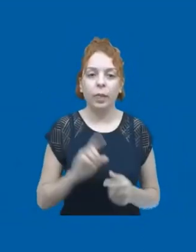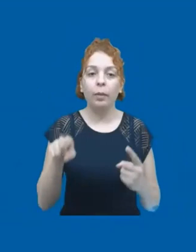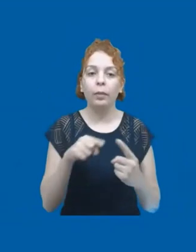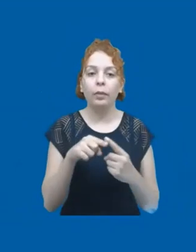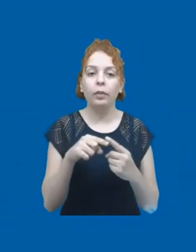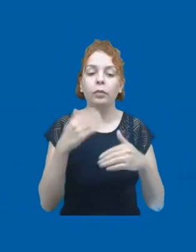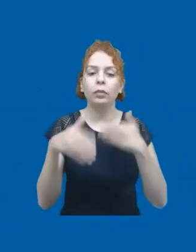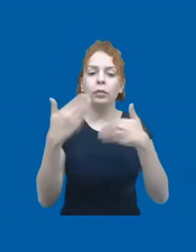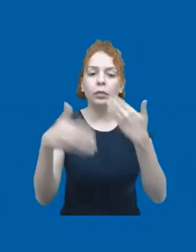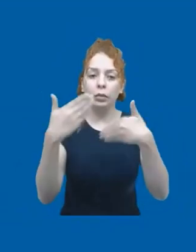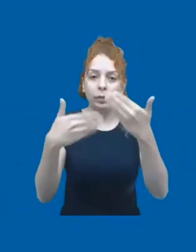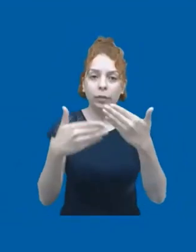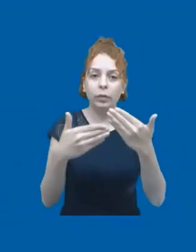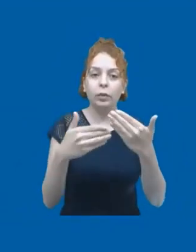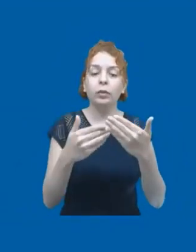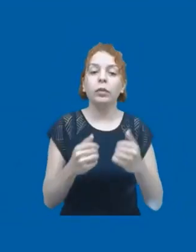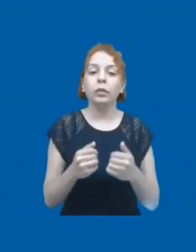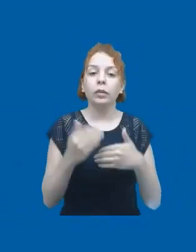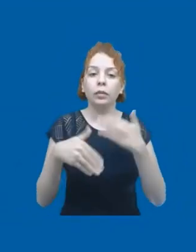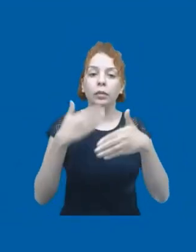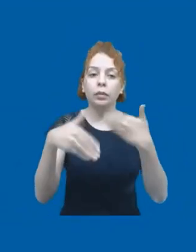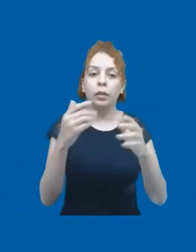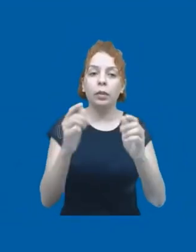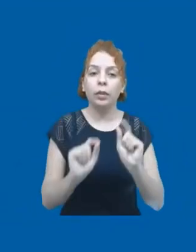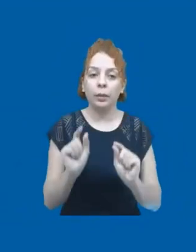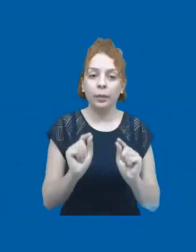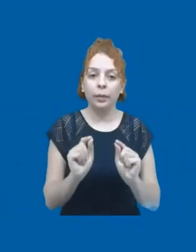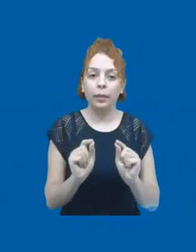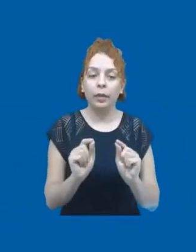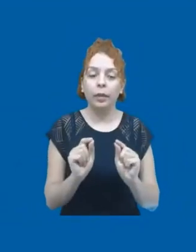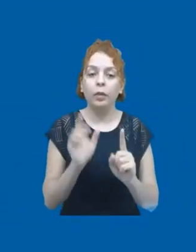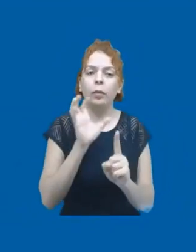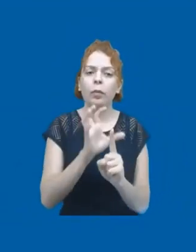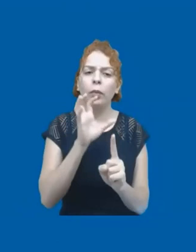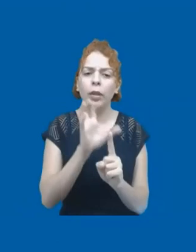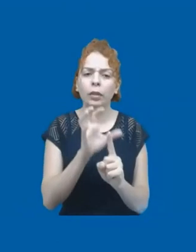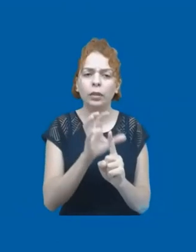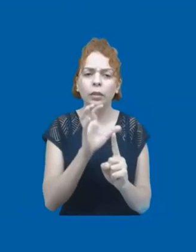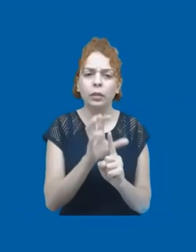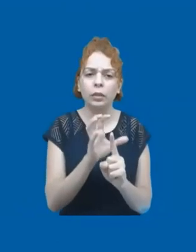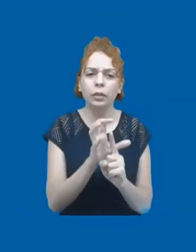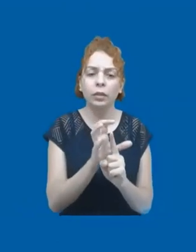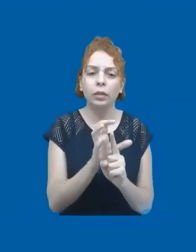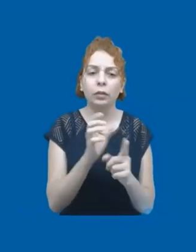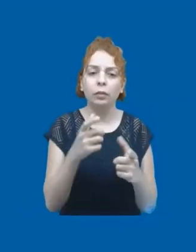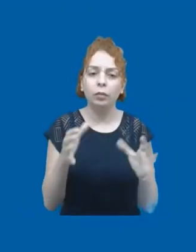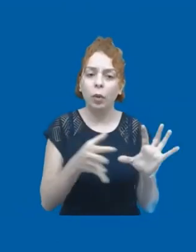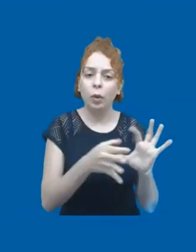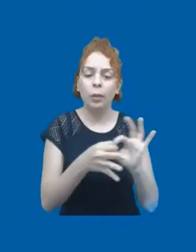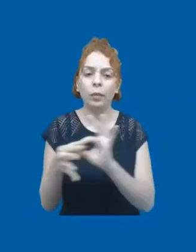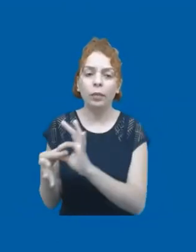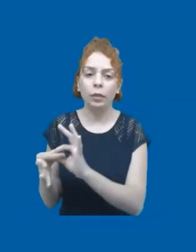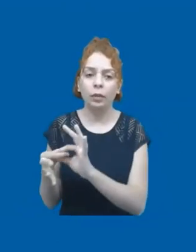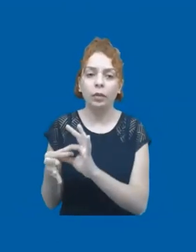desenvolvimento sustentável da Agenda 2030 refletem em muito o carácter amplo e conectado